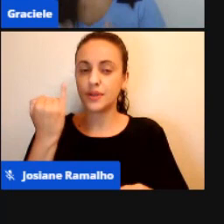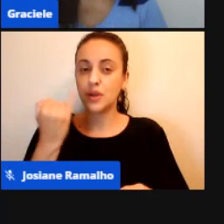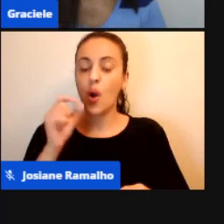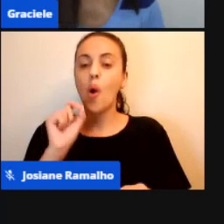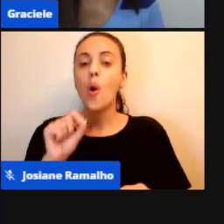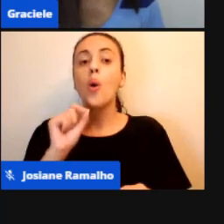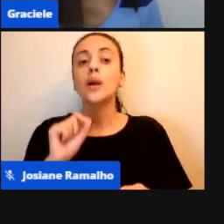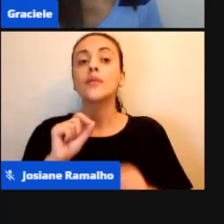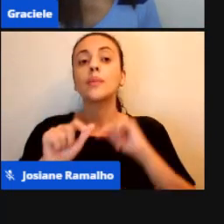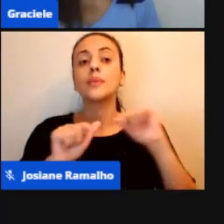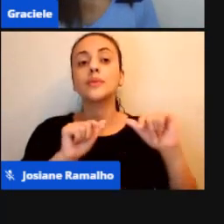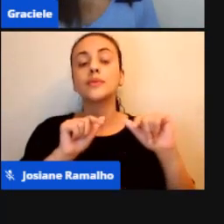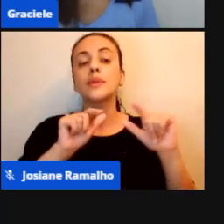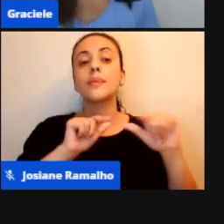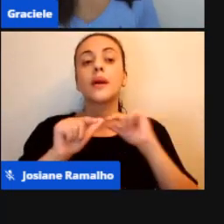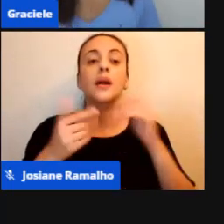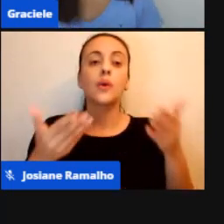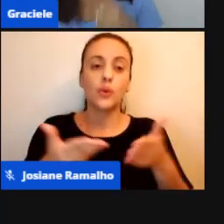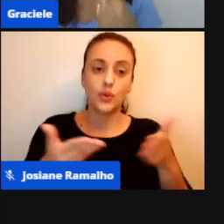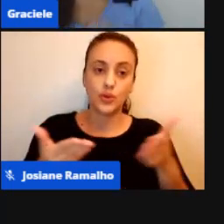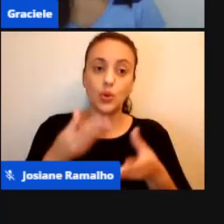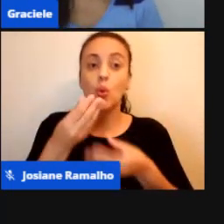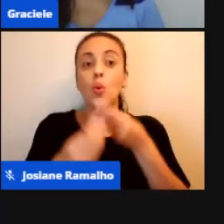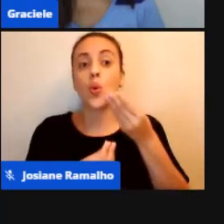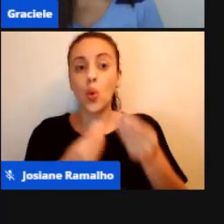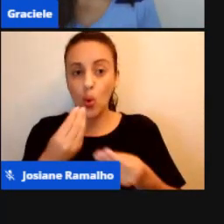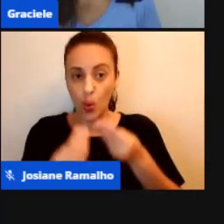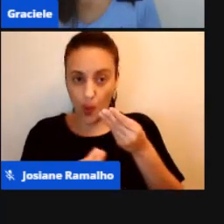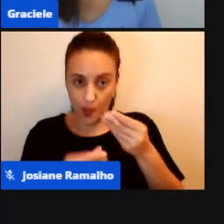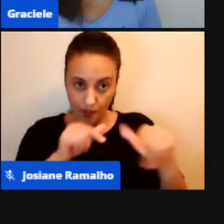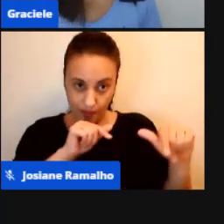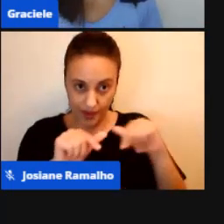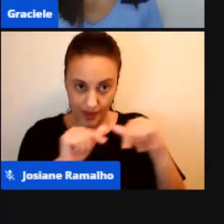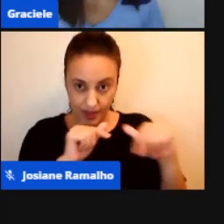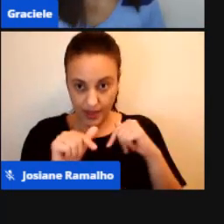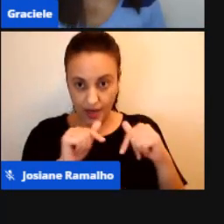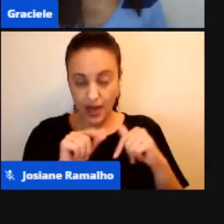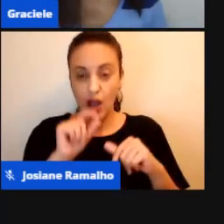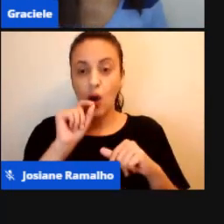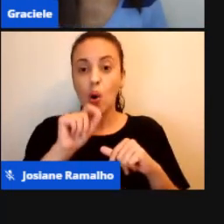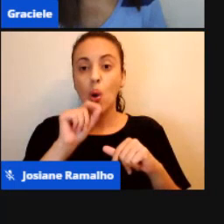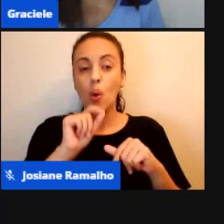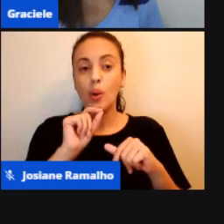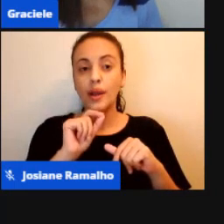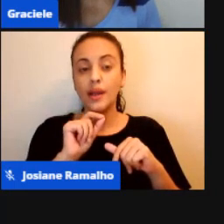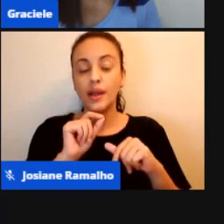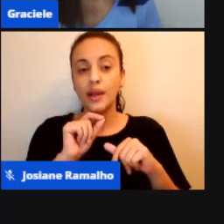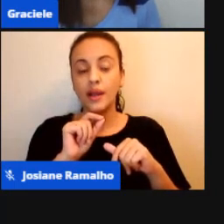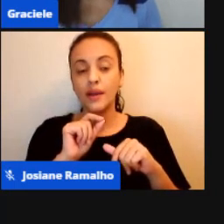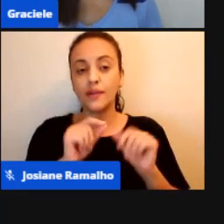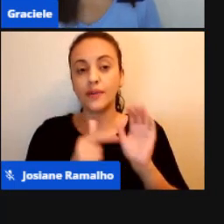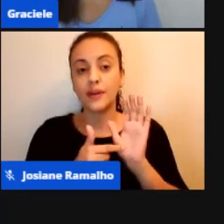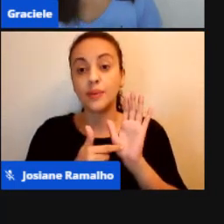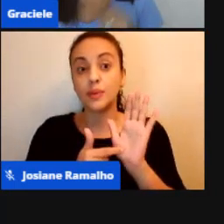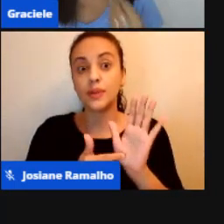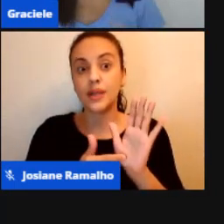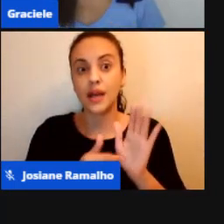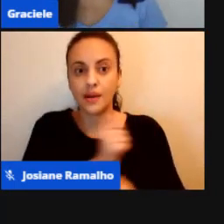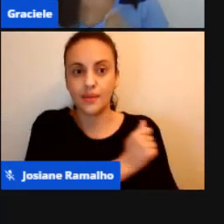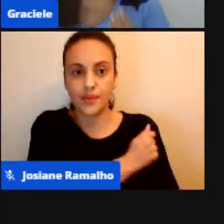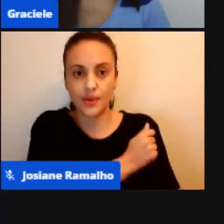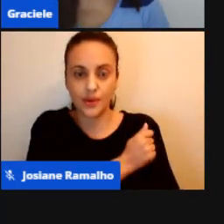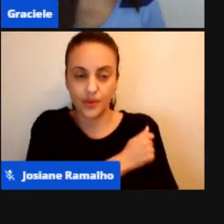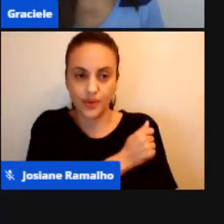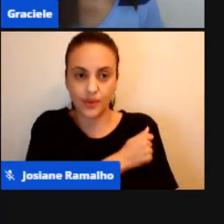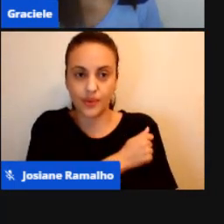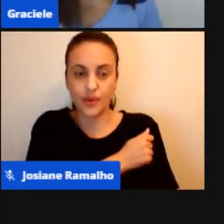Tivemos A forma que vamos a trabalhar, o que vai ser apresentado para este aluno de alfabetização, voltar